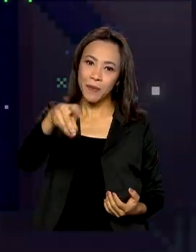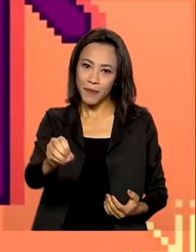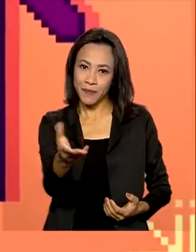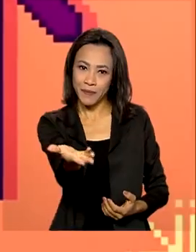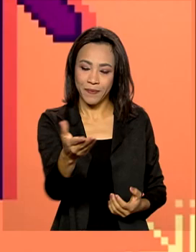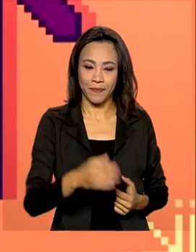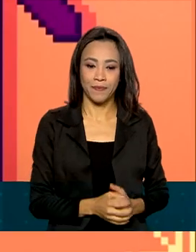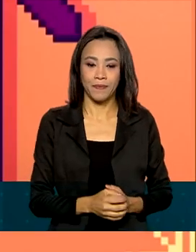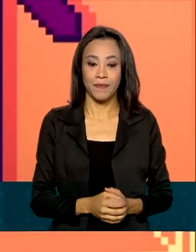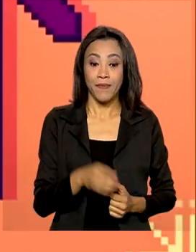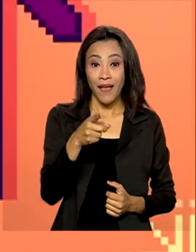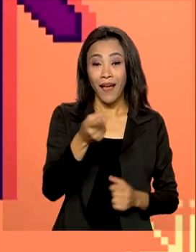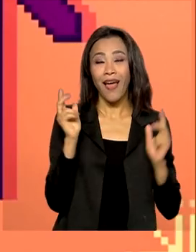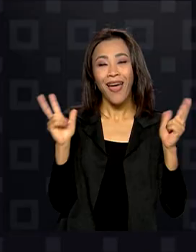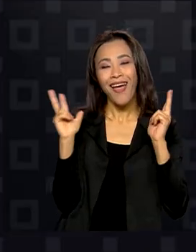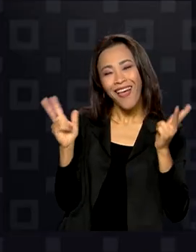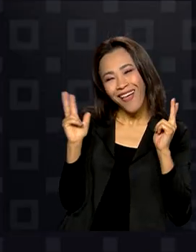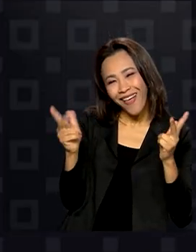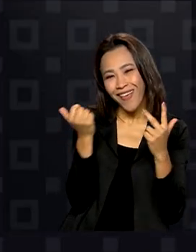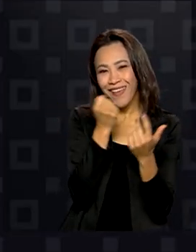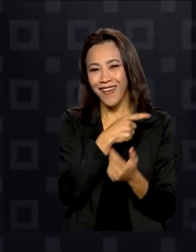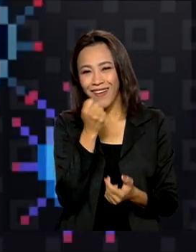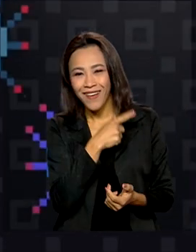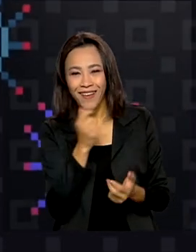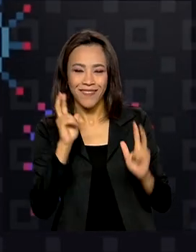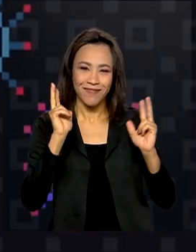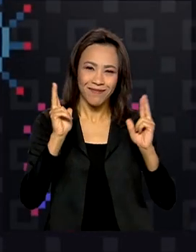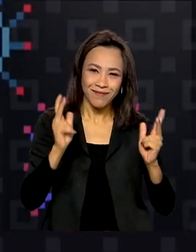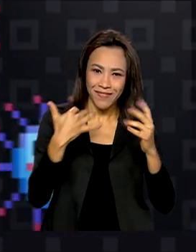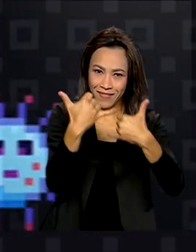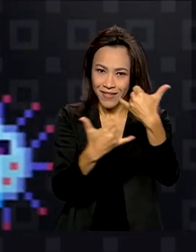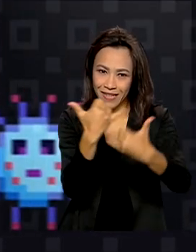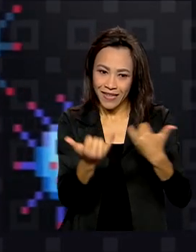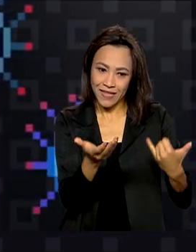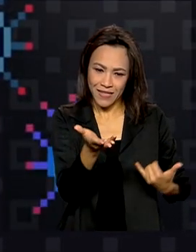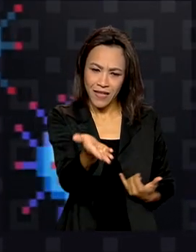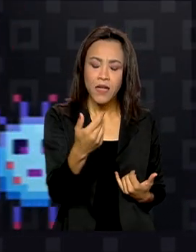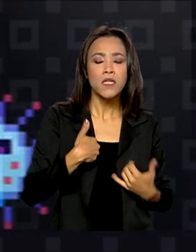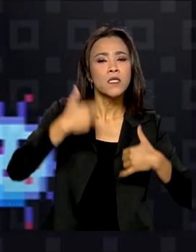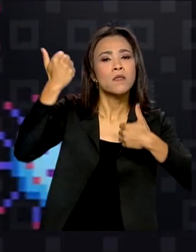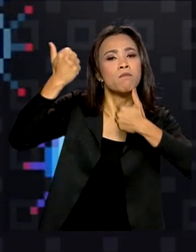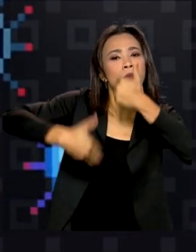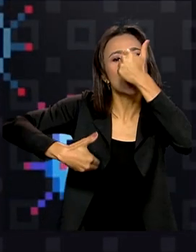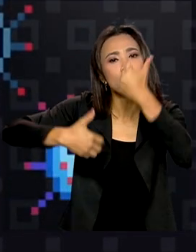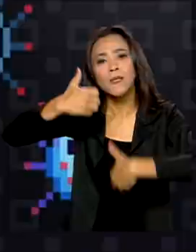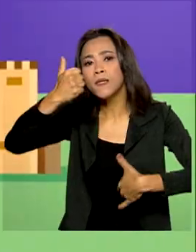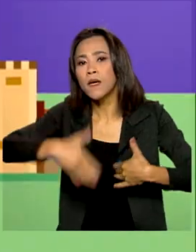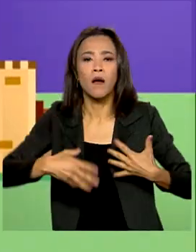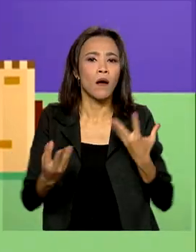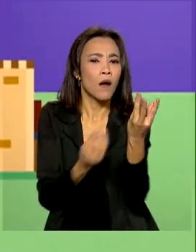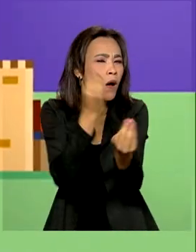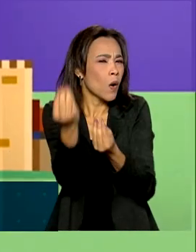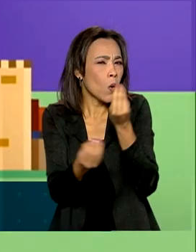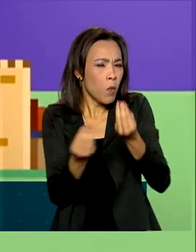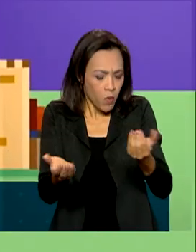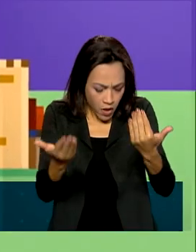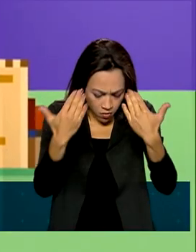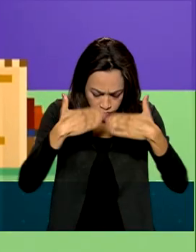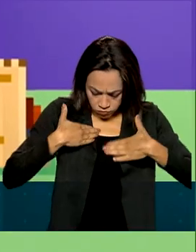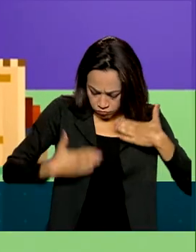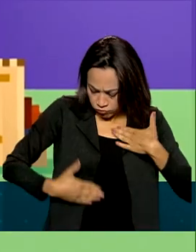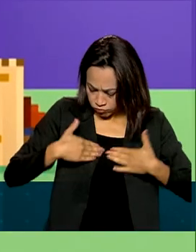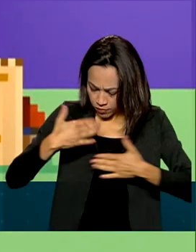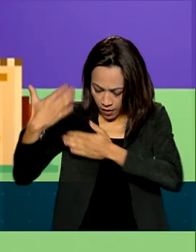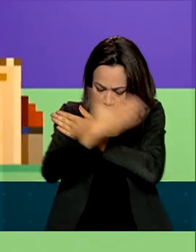De forma lúdica e engraçada, a história traz explicações sobre como funciona o sistema imunológico,